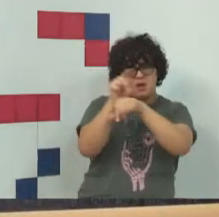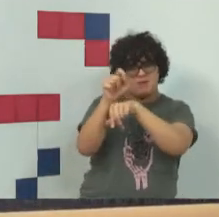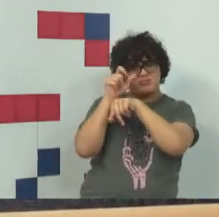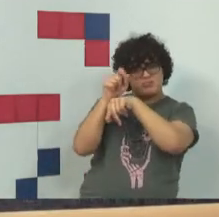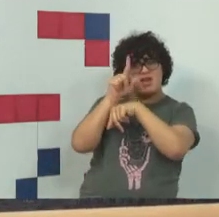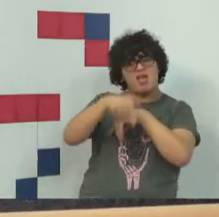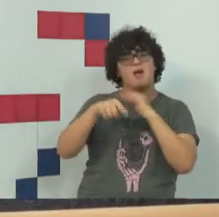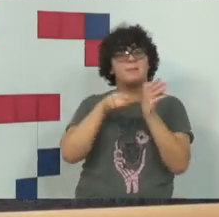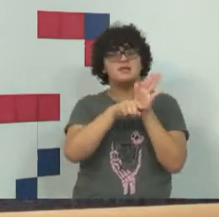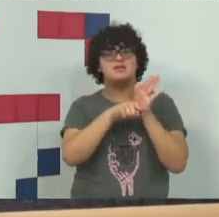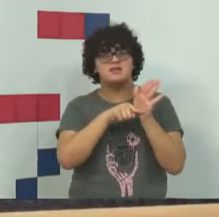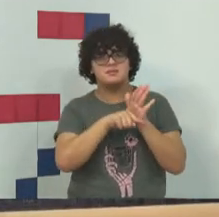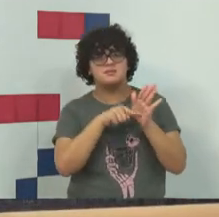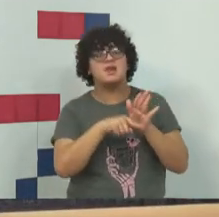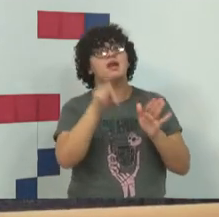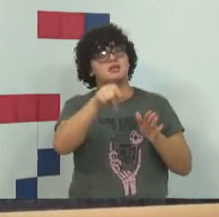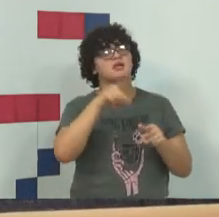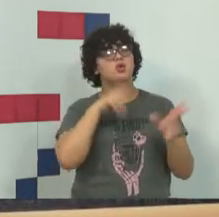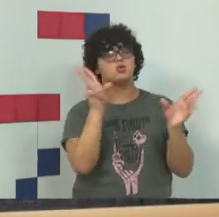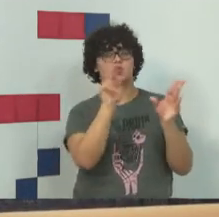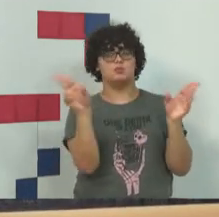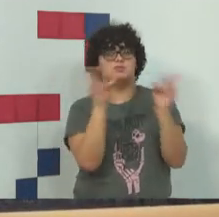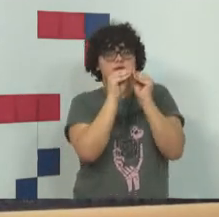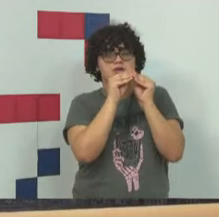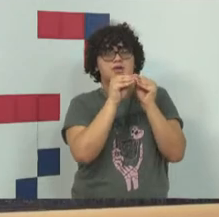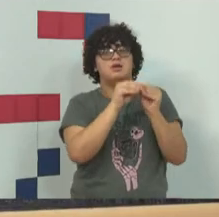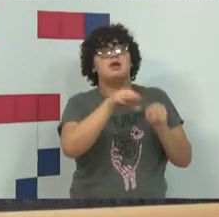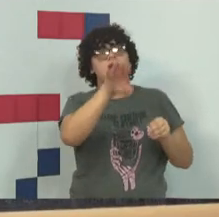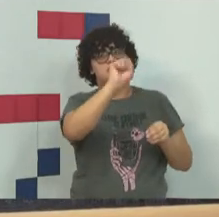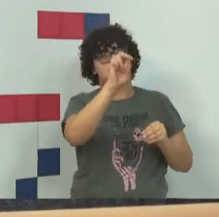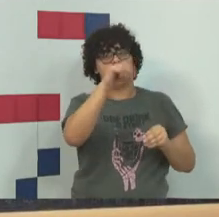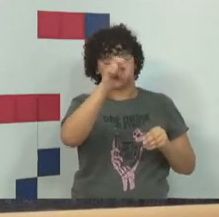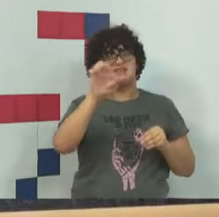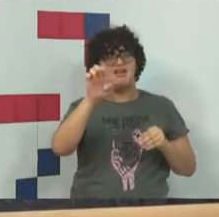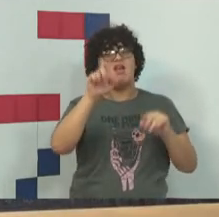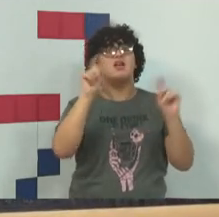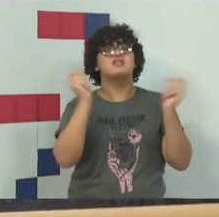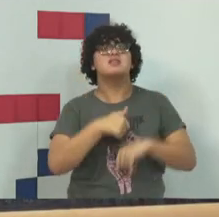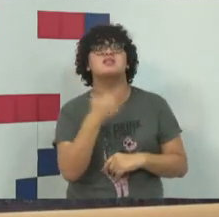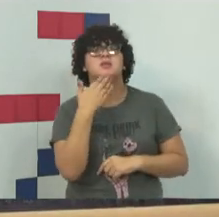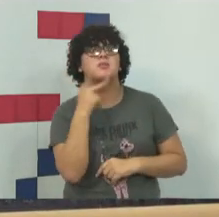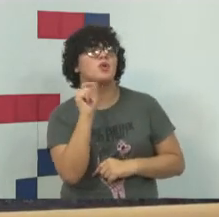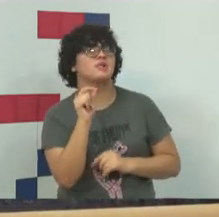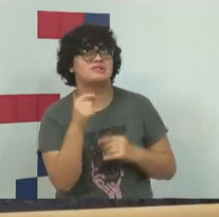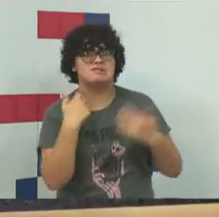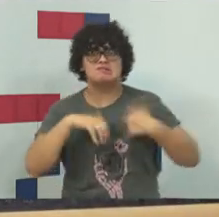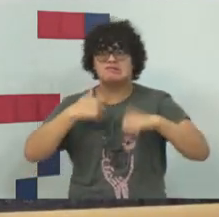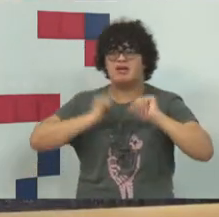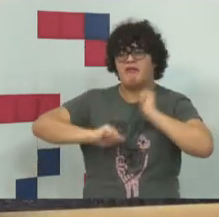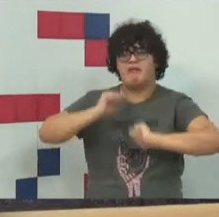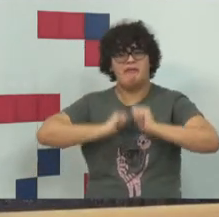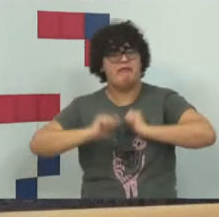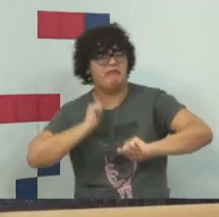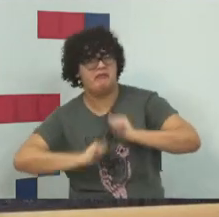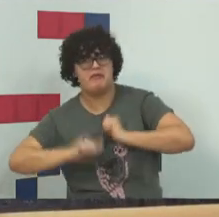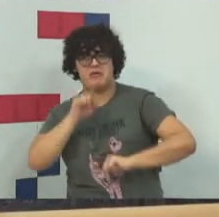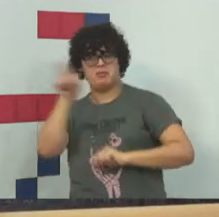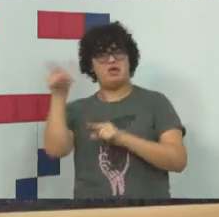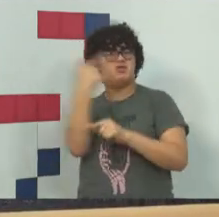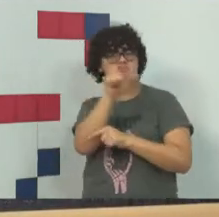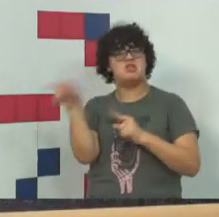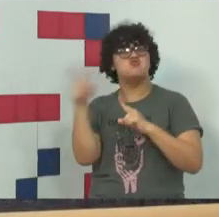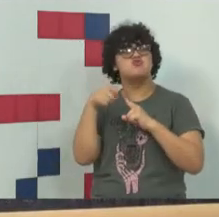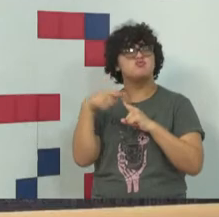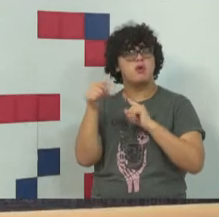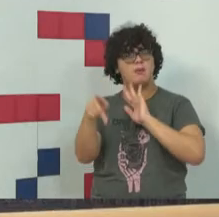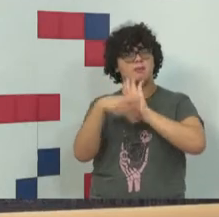Tem um nome, S-E-M-E, Search Engine Manipulation Effect. Isso foi um desespero nos Estados Unidos, porque lá não tem tipo penal para isso ainda.